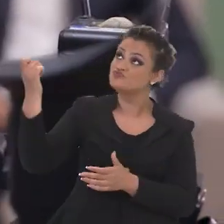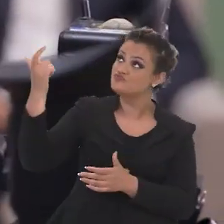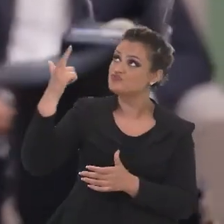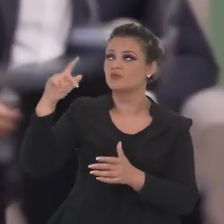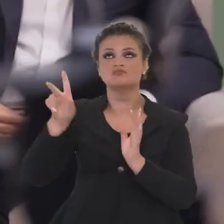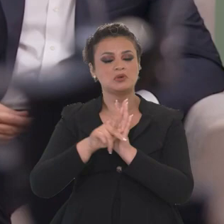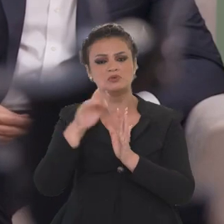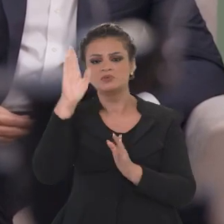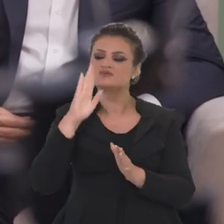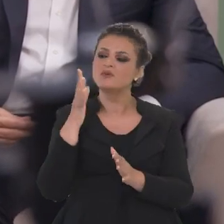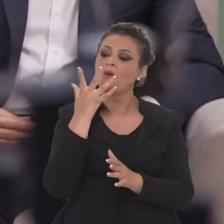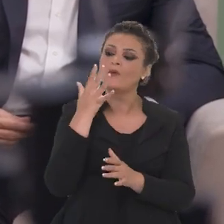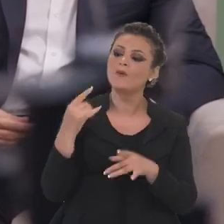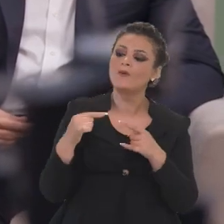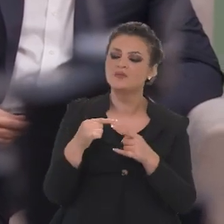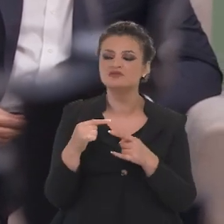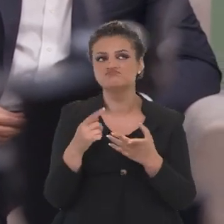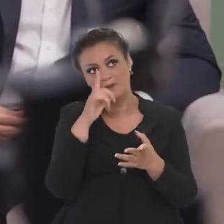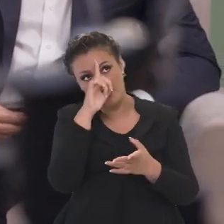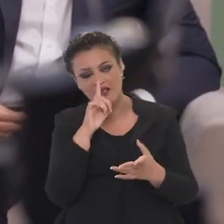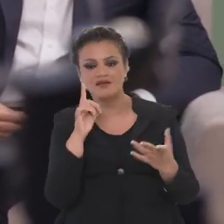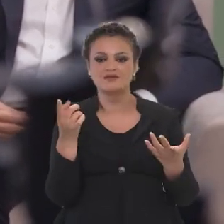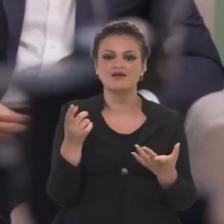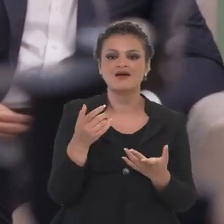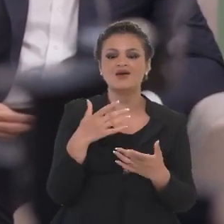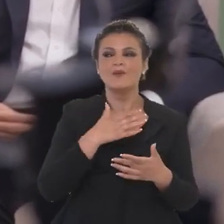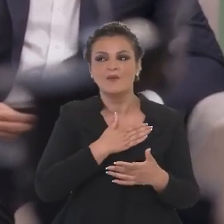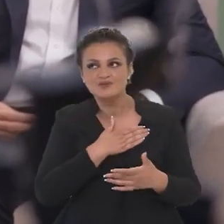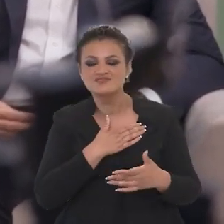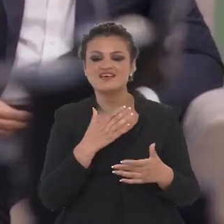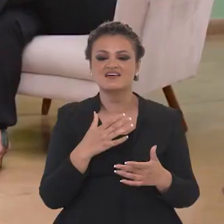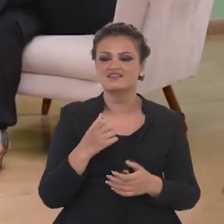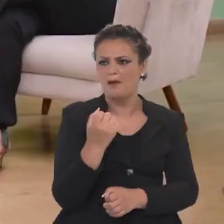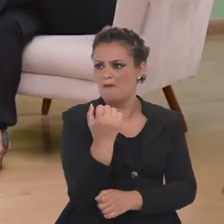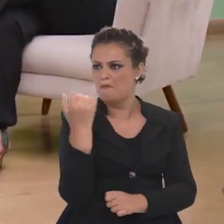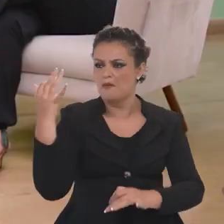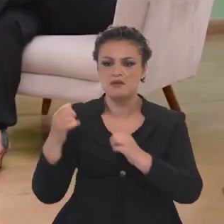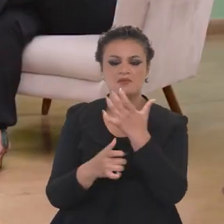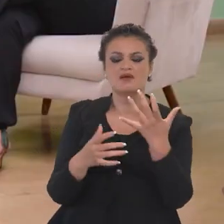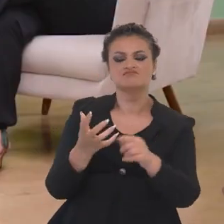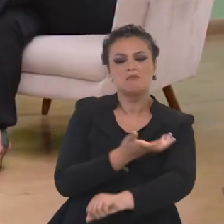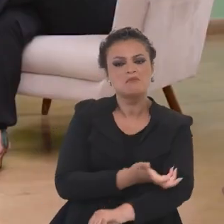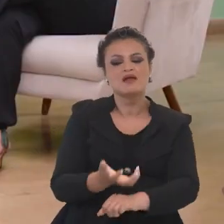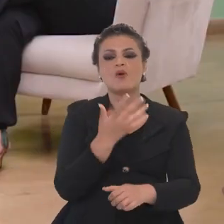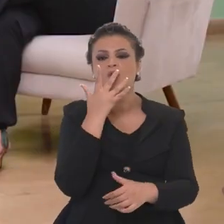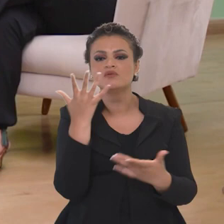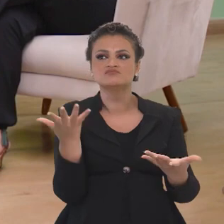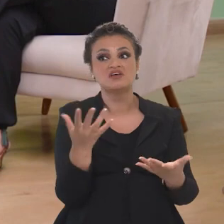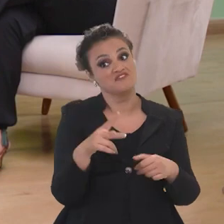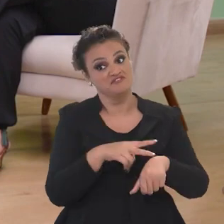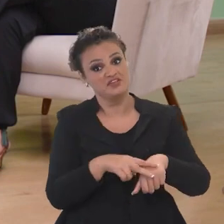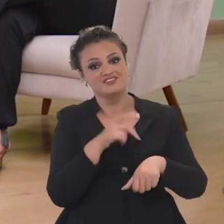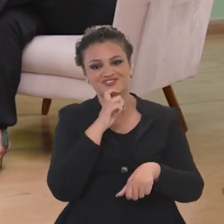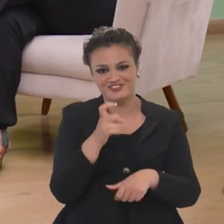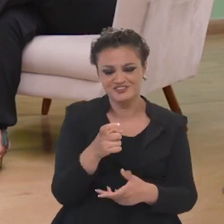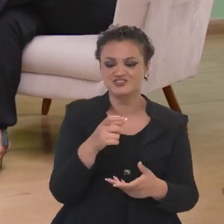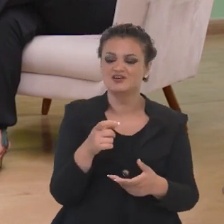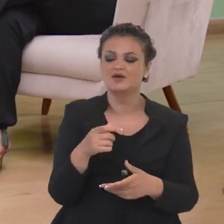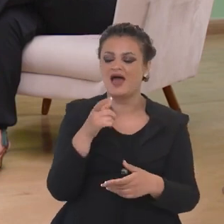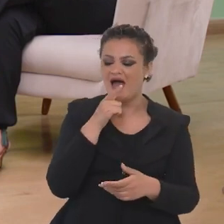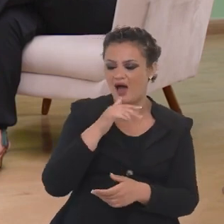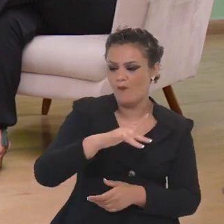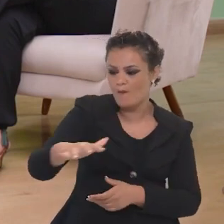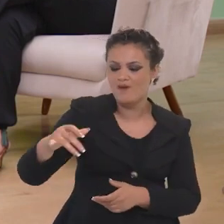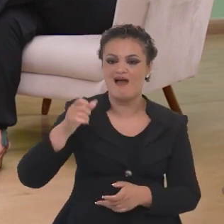Ah, eu gostei do sol. Que cor que identifica? O amarelo. Eu gostei da mata. Que cor que você identifica? O